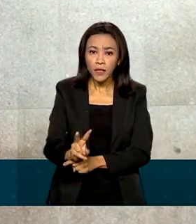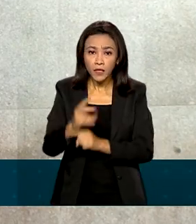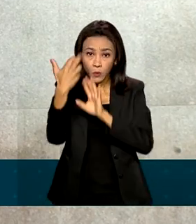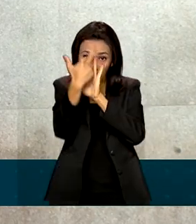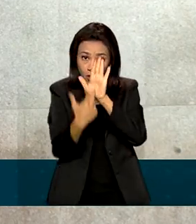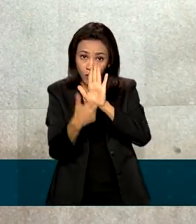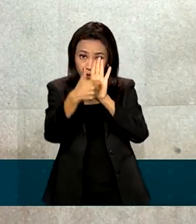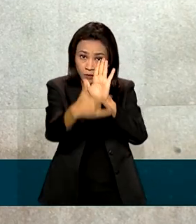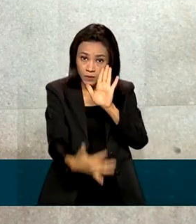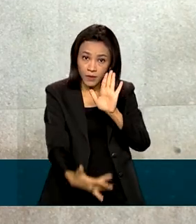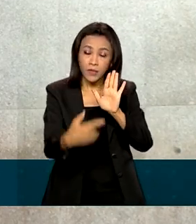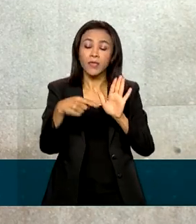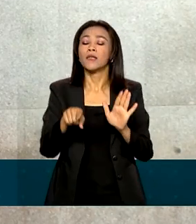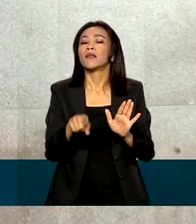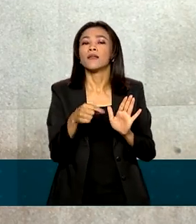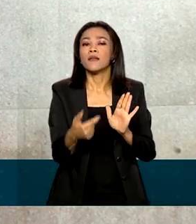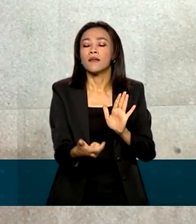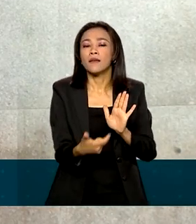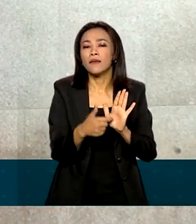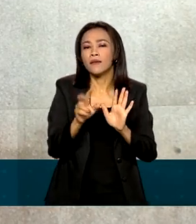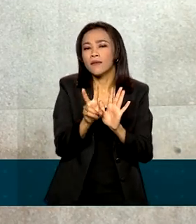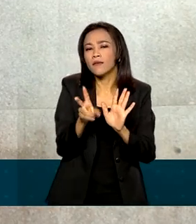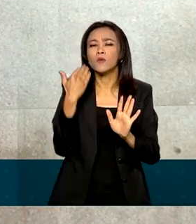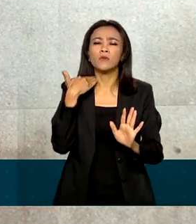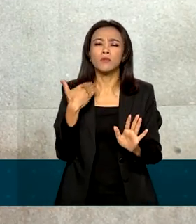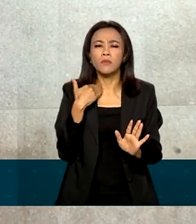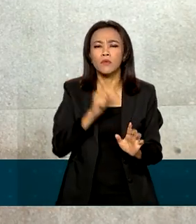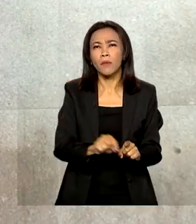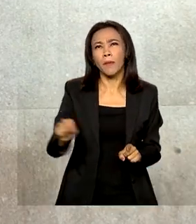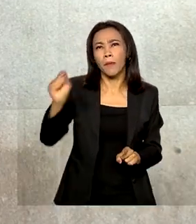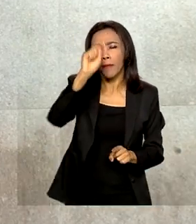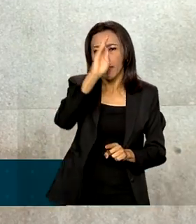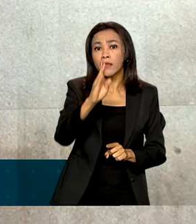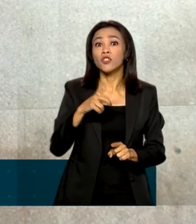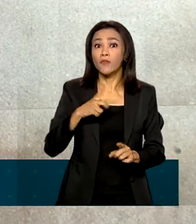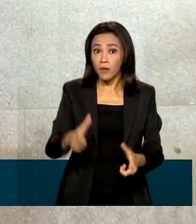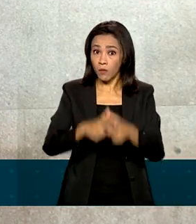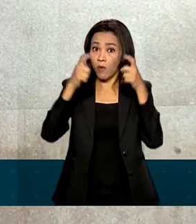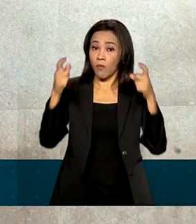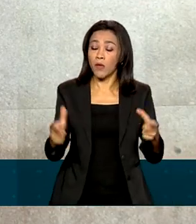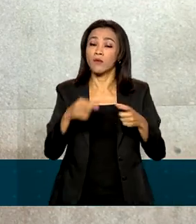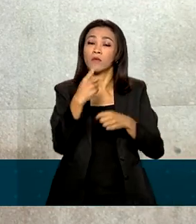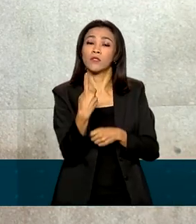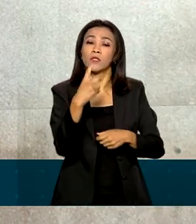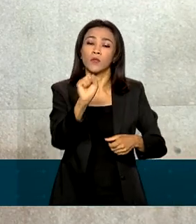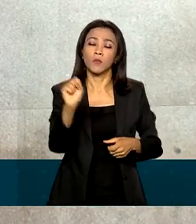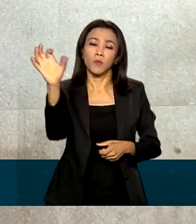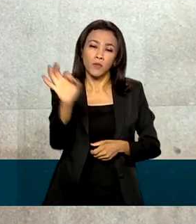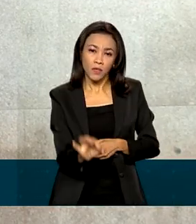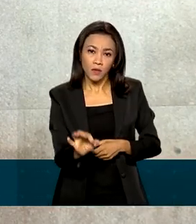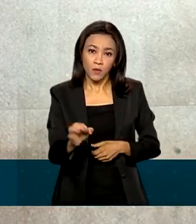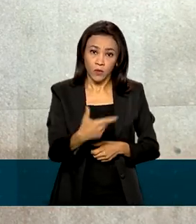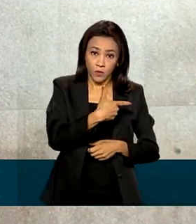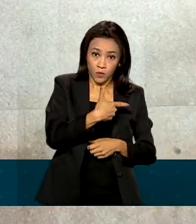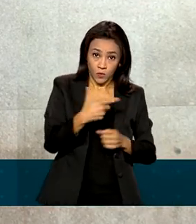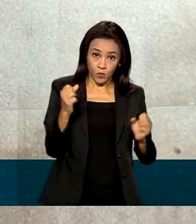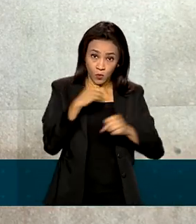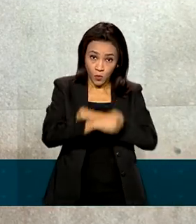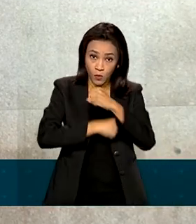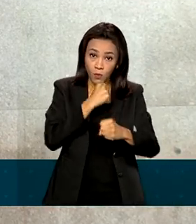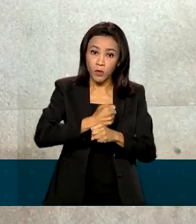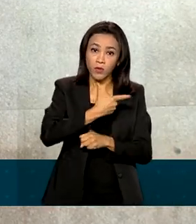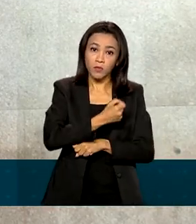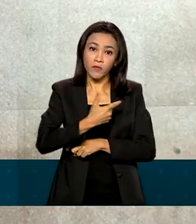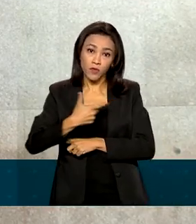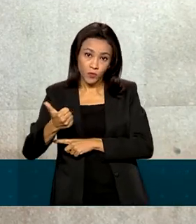aponta que as concessões de crédito no sistema financeiro nacional tiveram um aumento de 18% em 2021, a maior alta